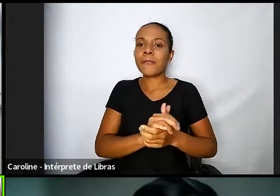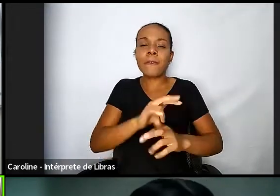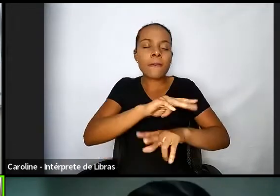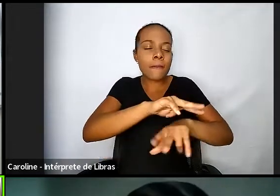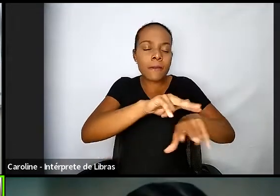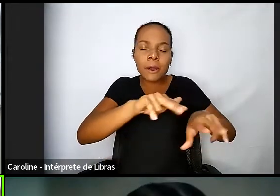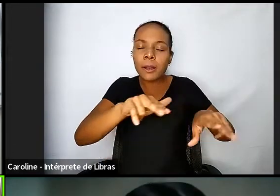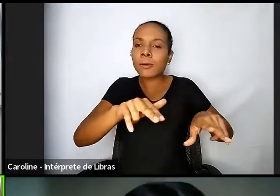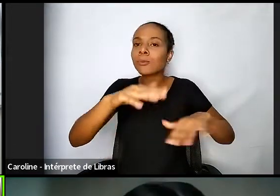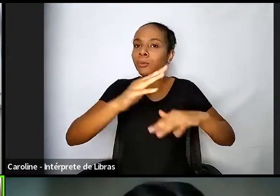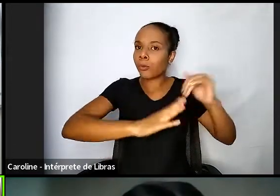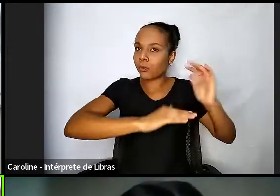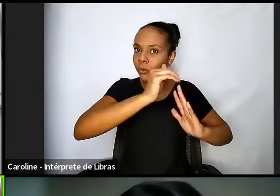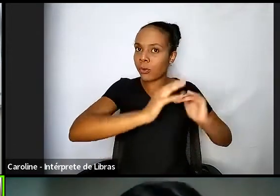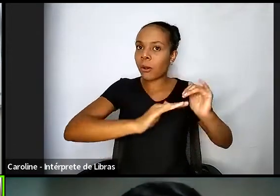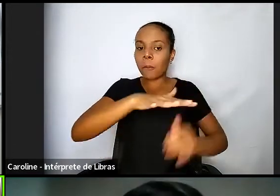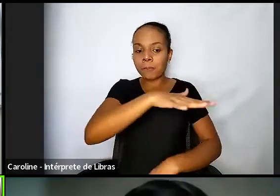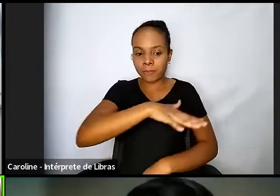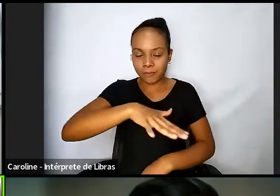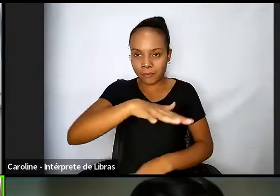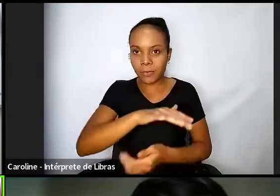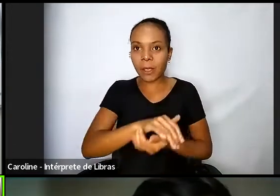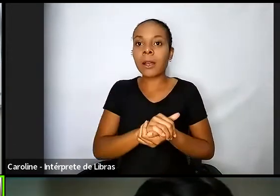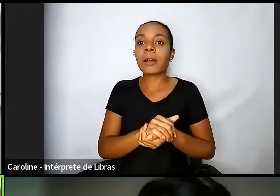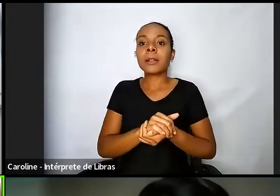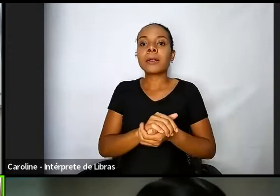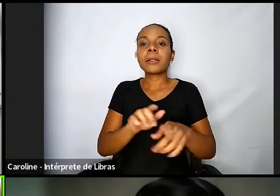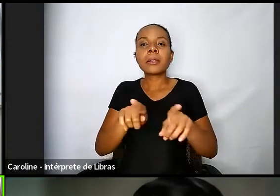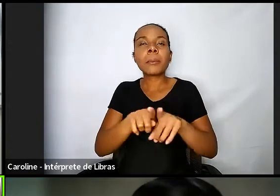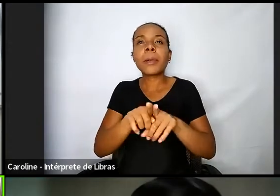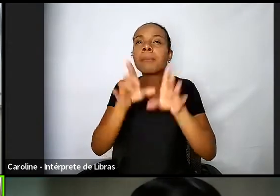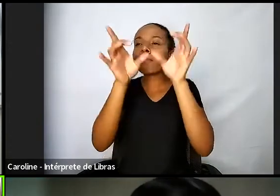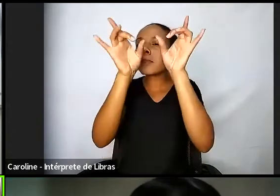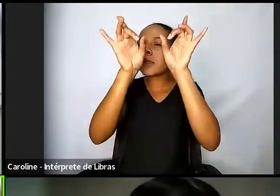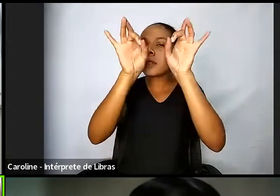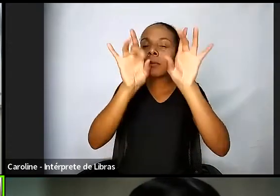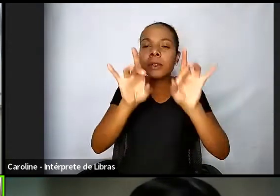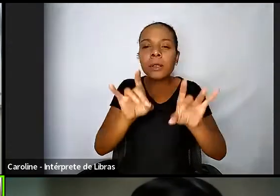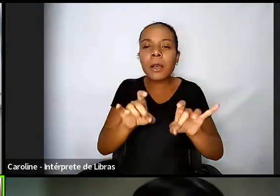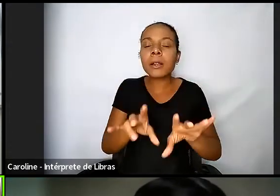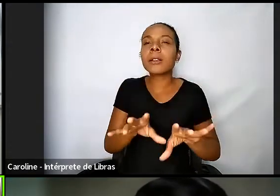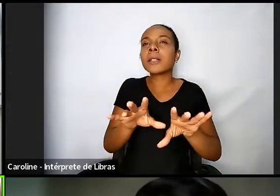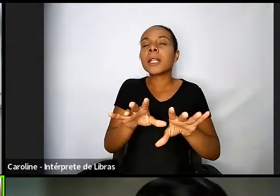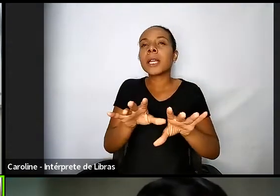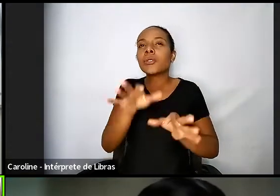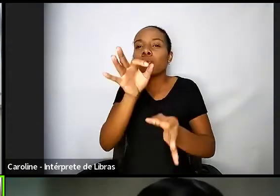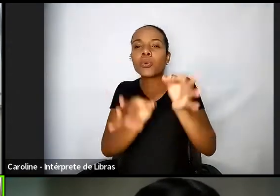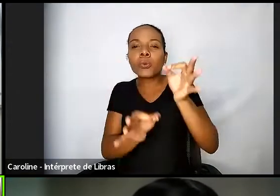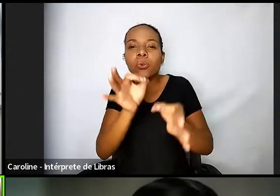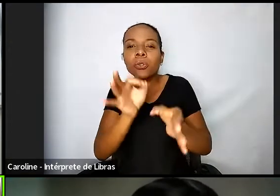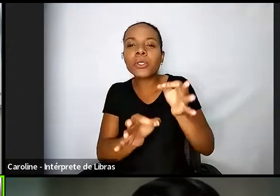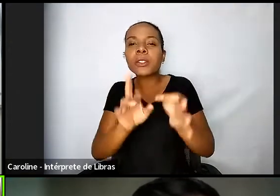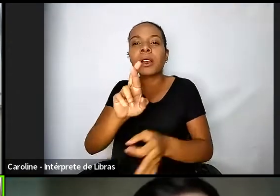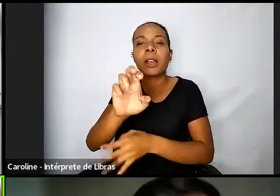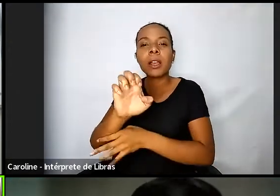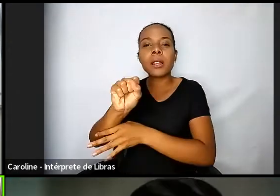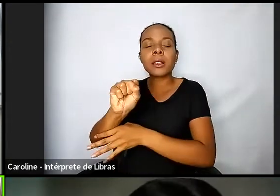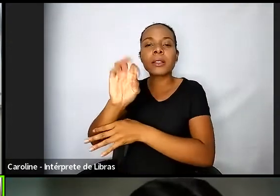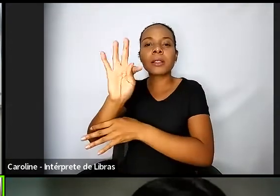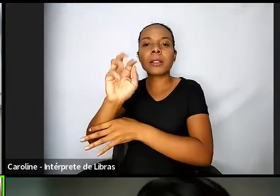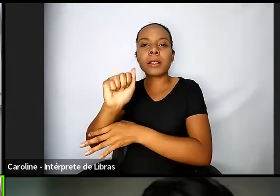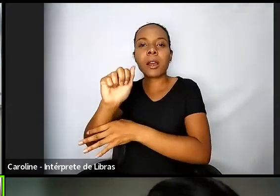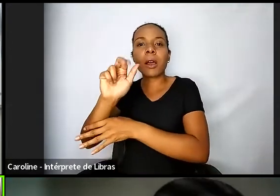especialistas né em justiça restaurativa em criança e adolescente em matéria criminal